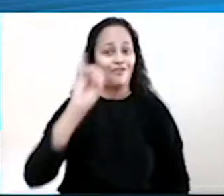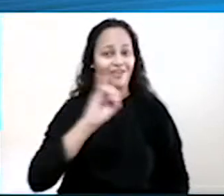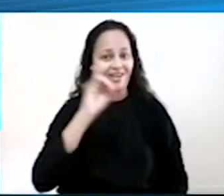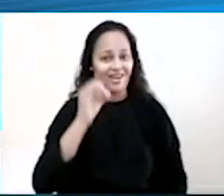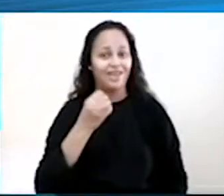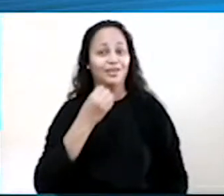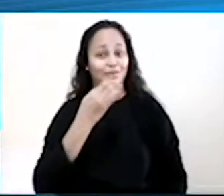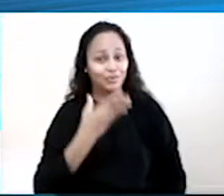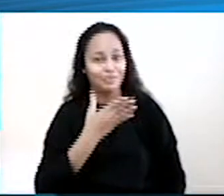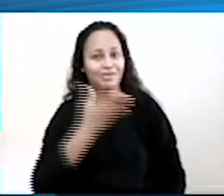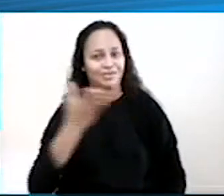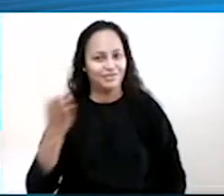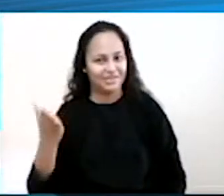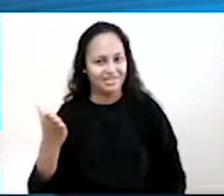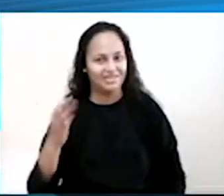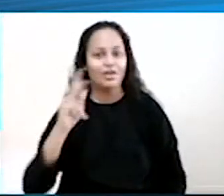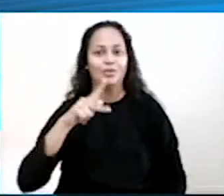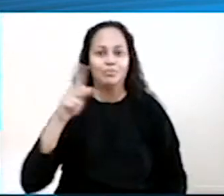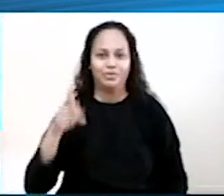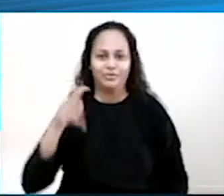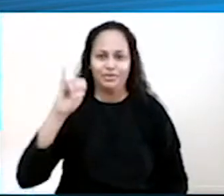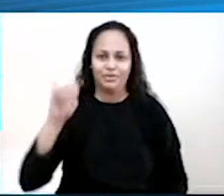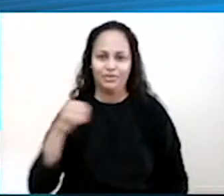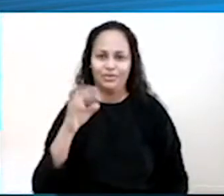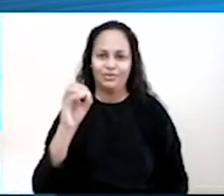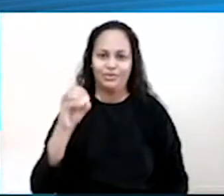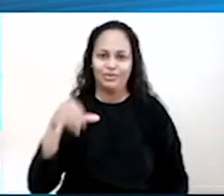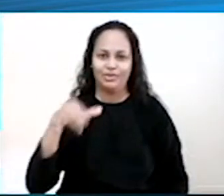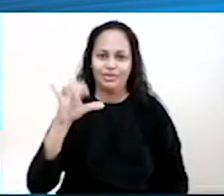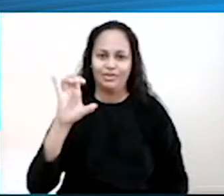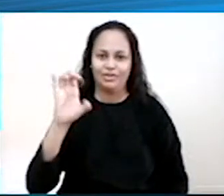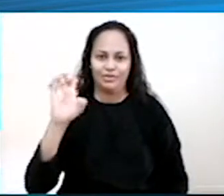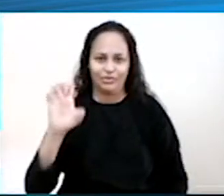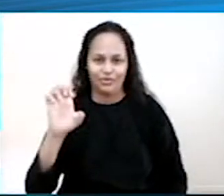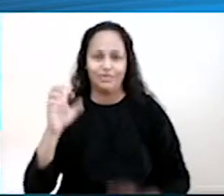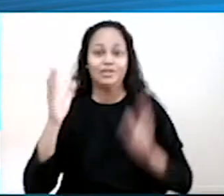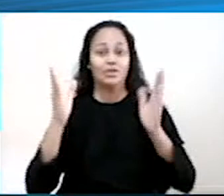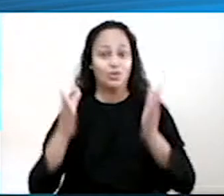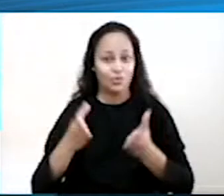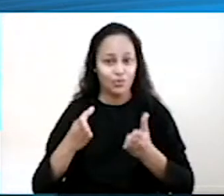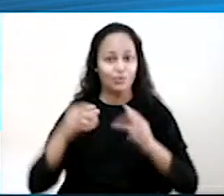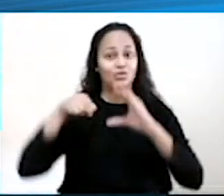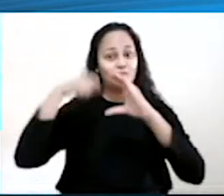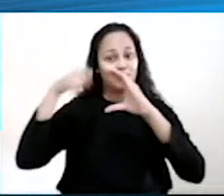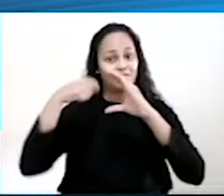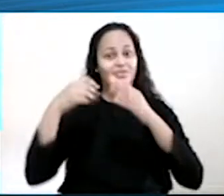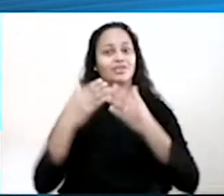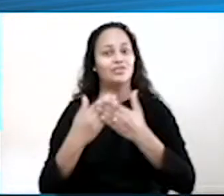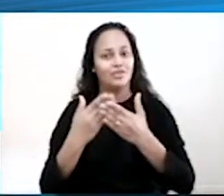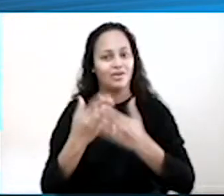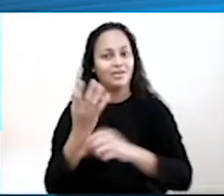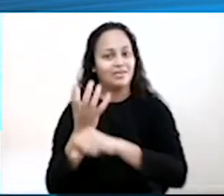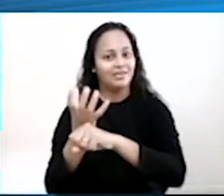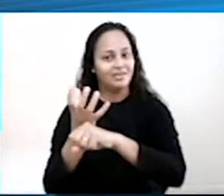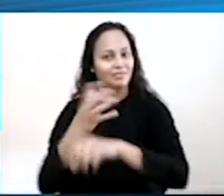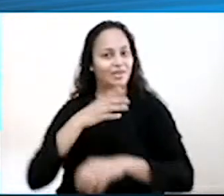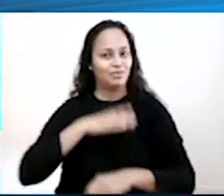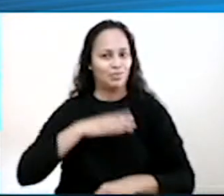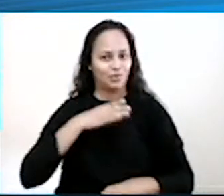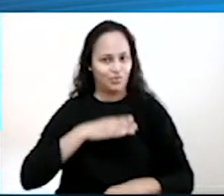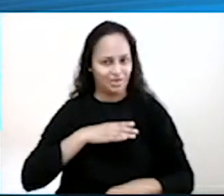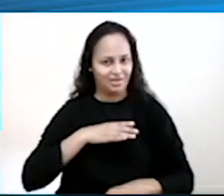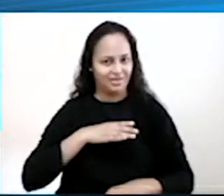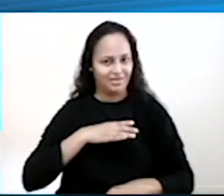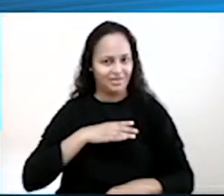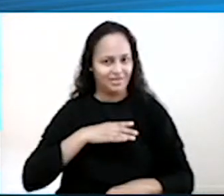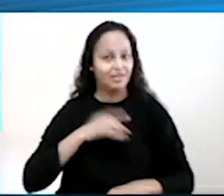Olá, tudo bem com vocês? Sou a professora Joyce e hoje nós vamos ter mais uma videoaula de língua portuguesa.